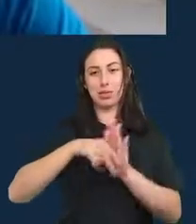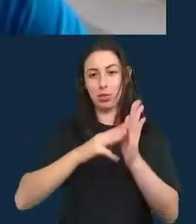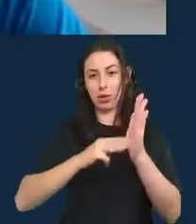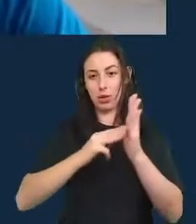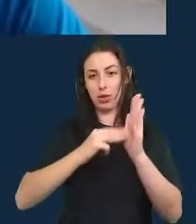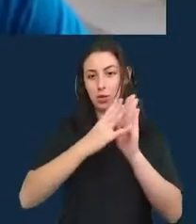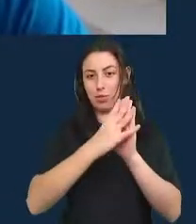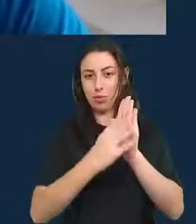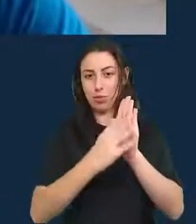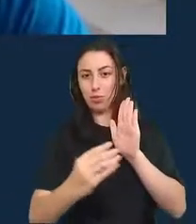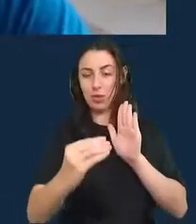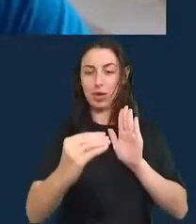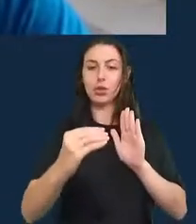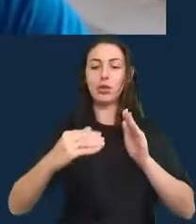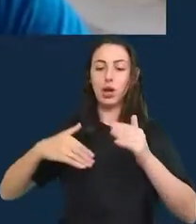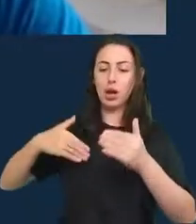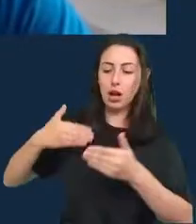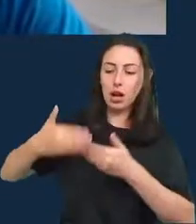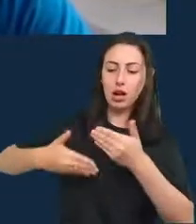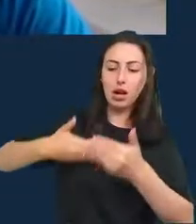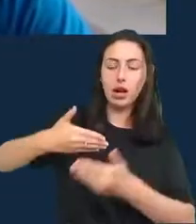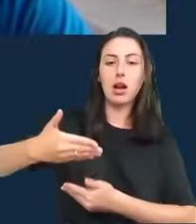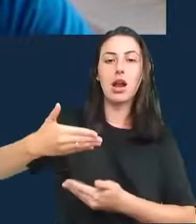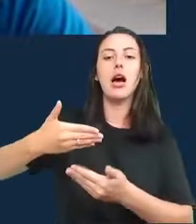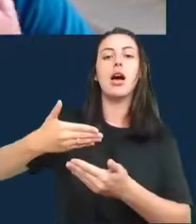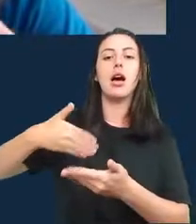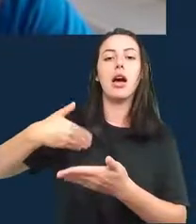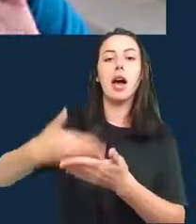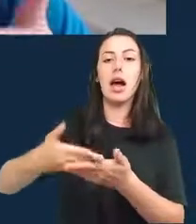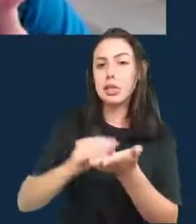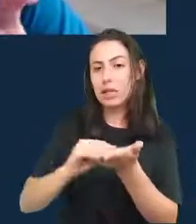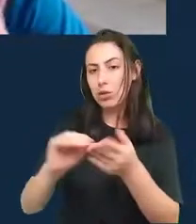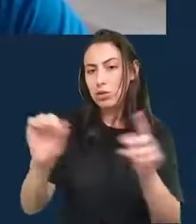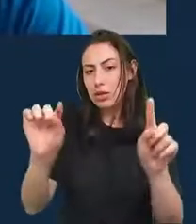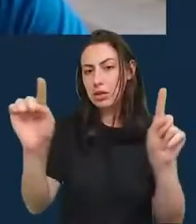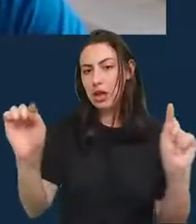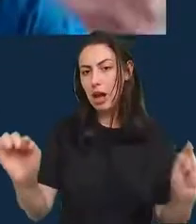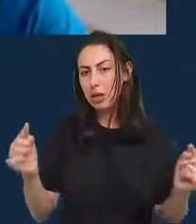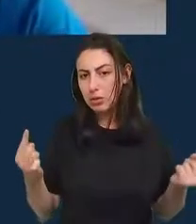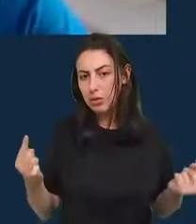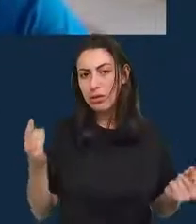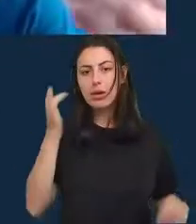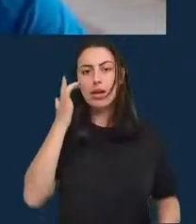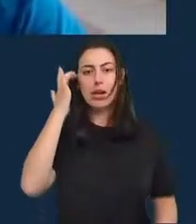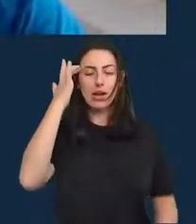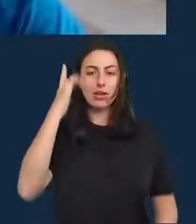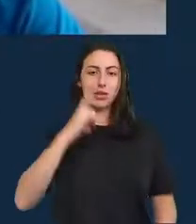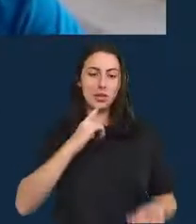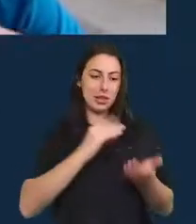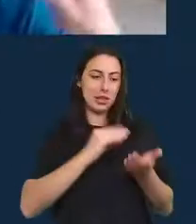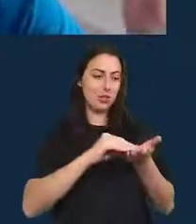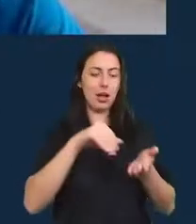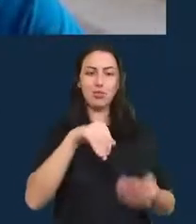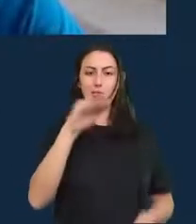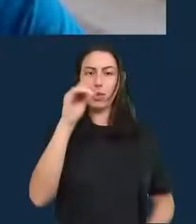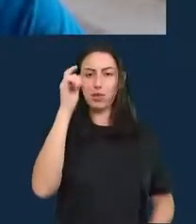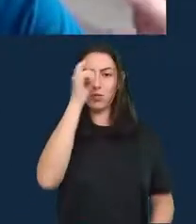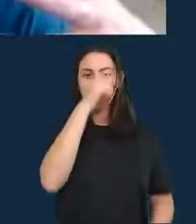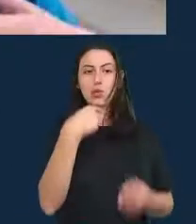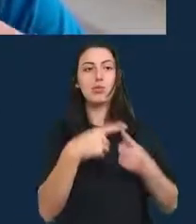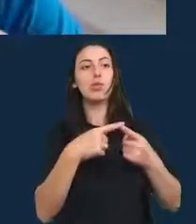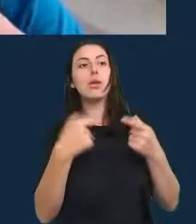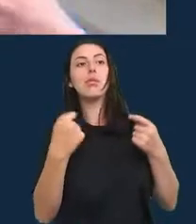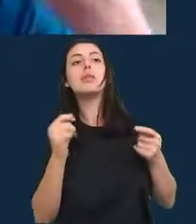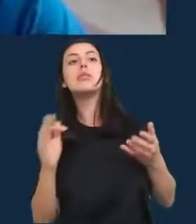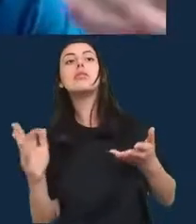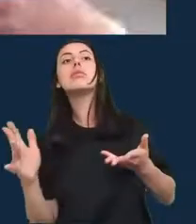Chegar até os dados, obter os dados, eu acho que foi a coisa mais difícil, provavelmente. Você tem que buscar vários países,